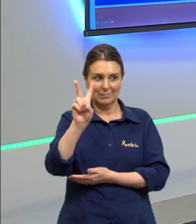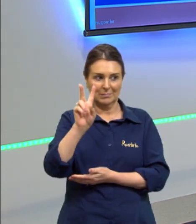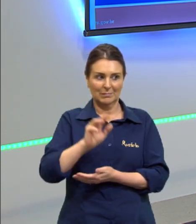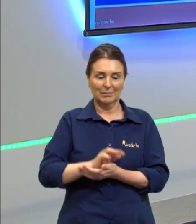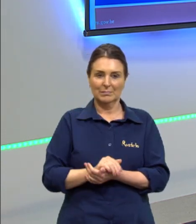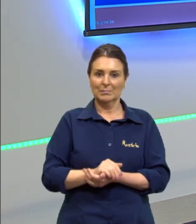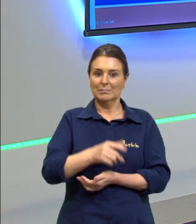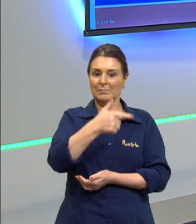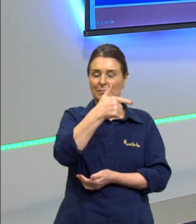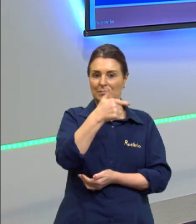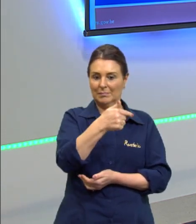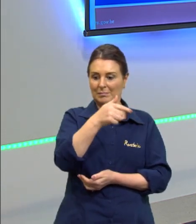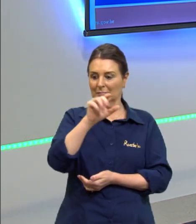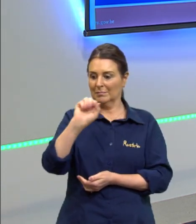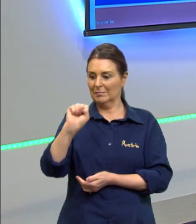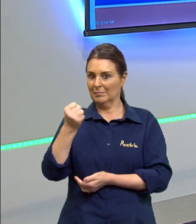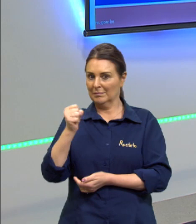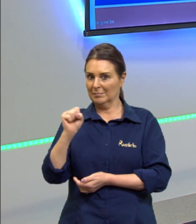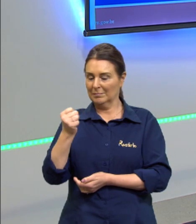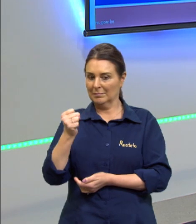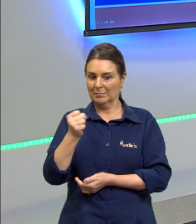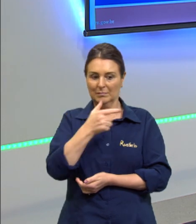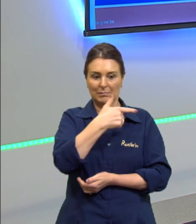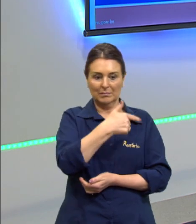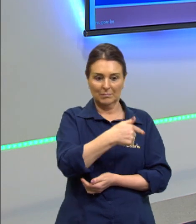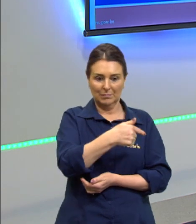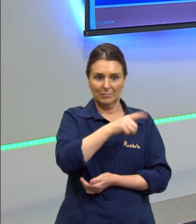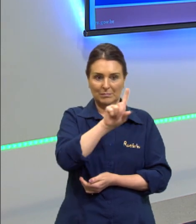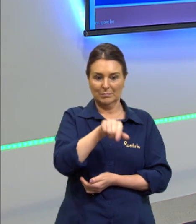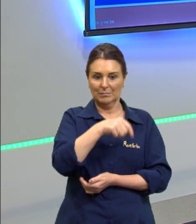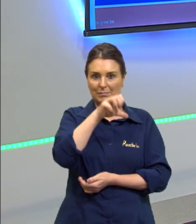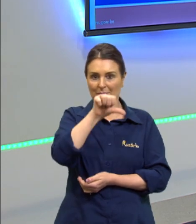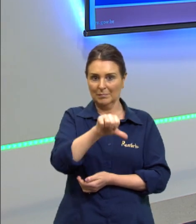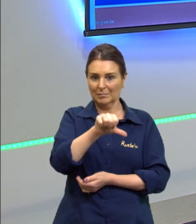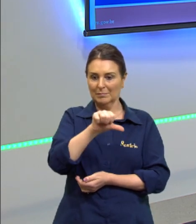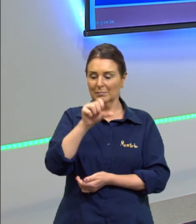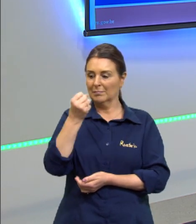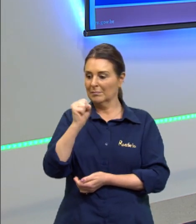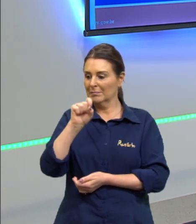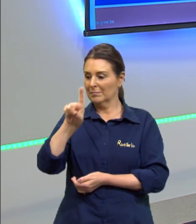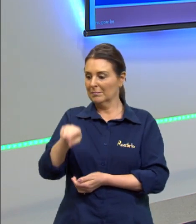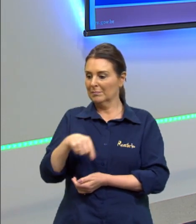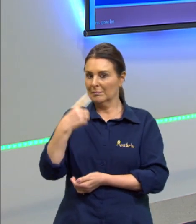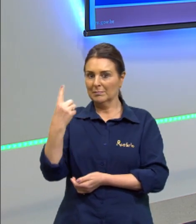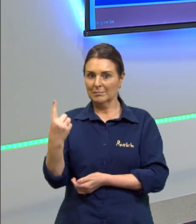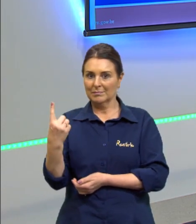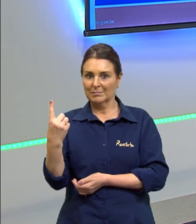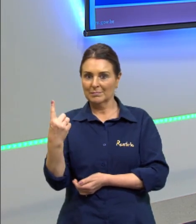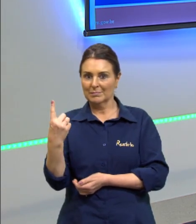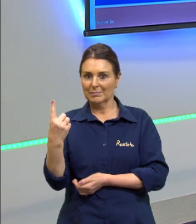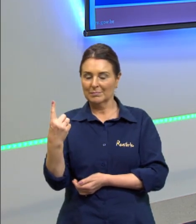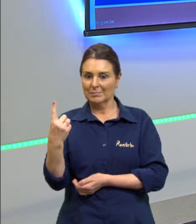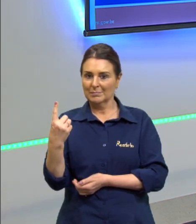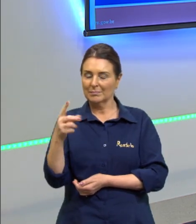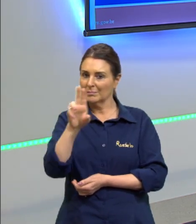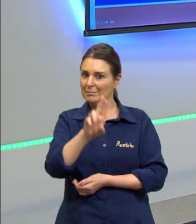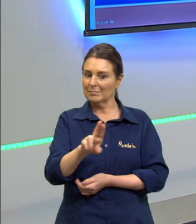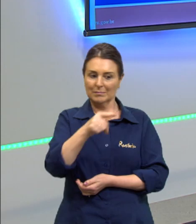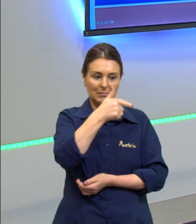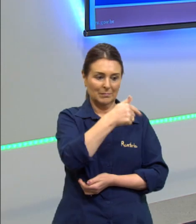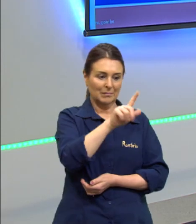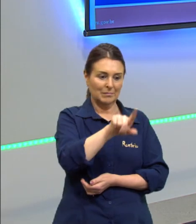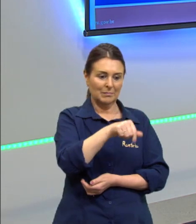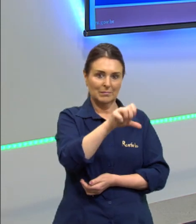o sétimo e o oitavo valor é 7,9 e 8,1. Então quando eu pego 7